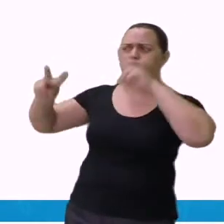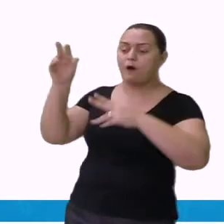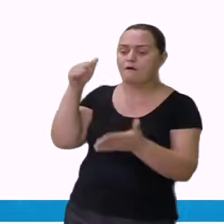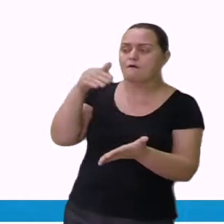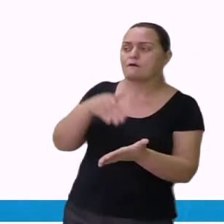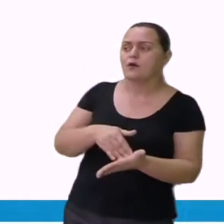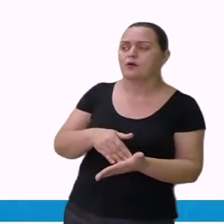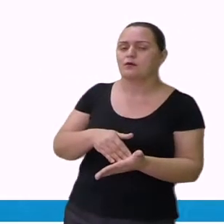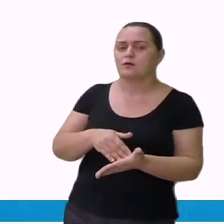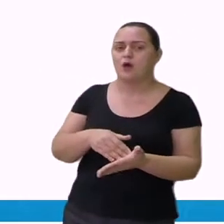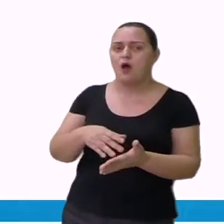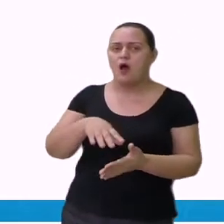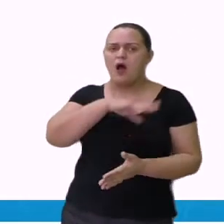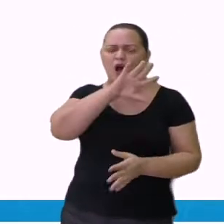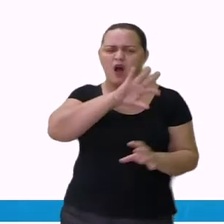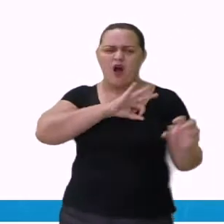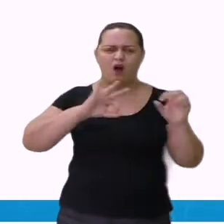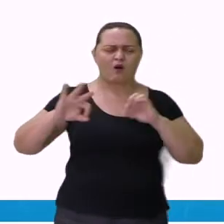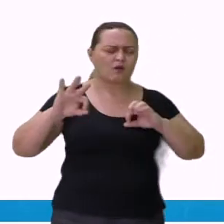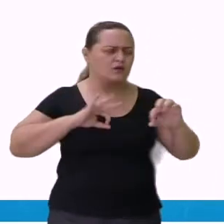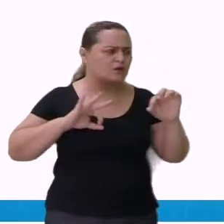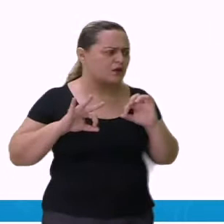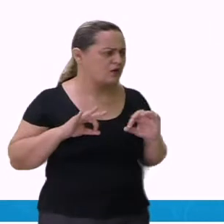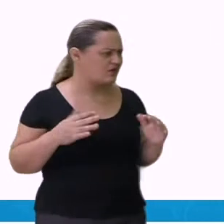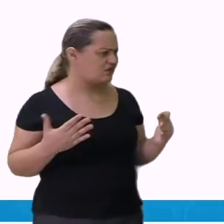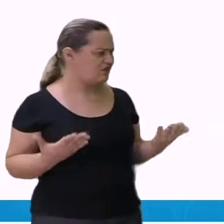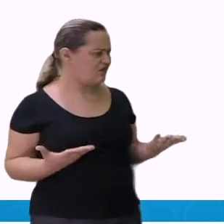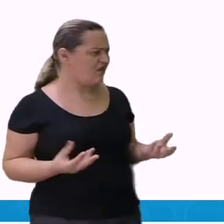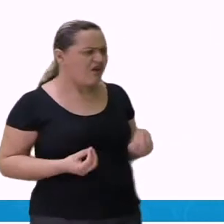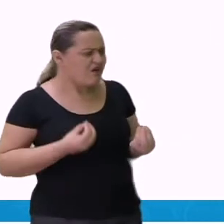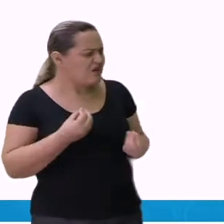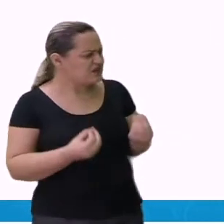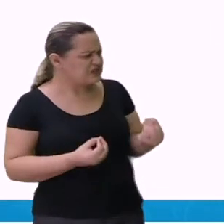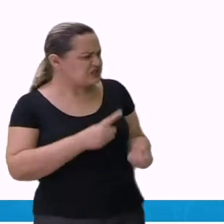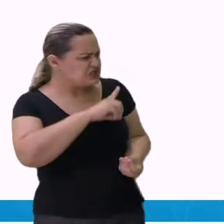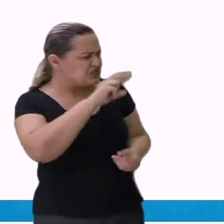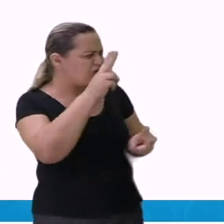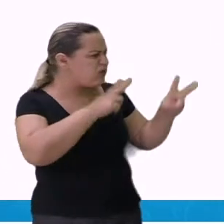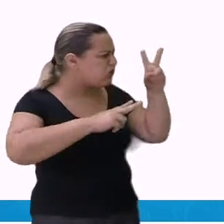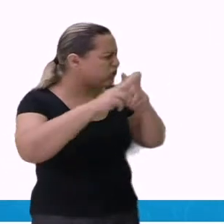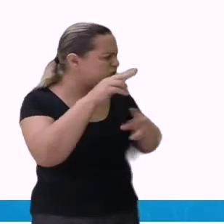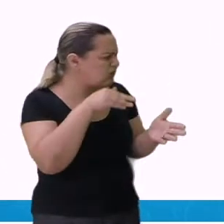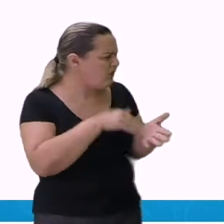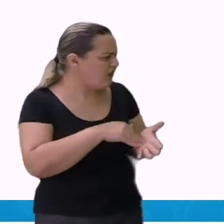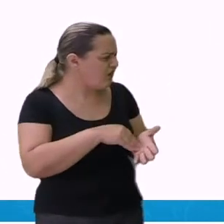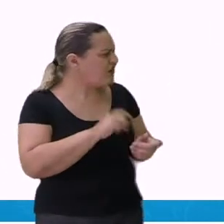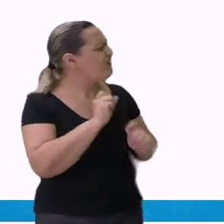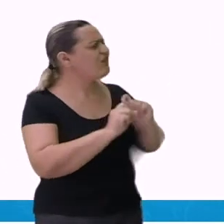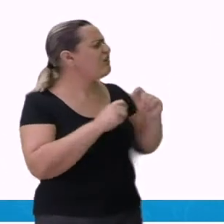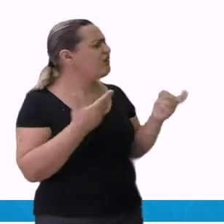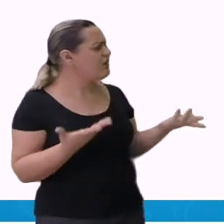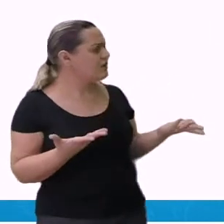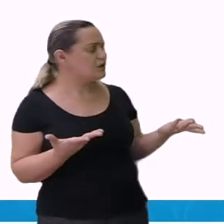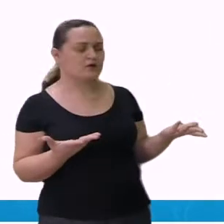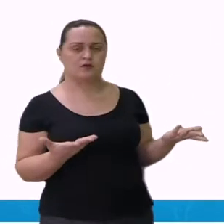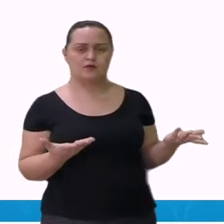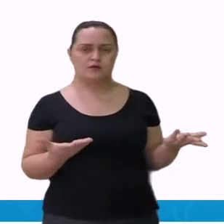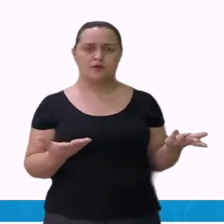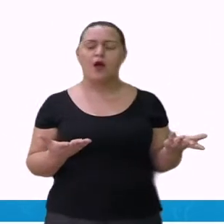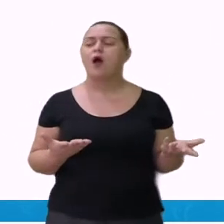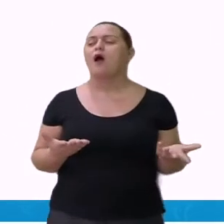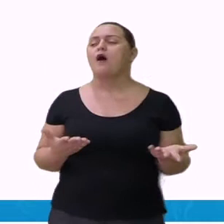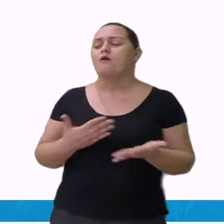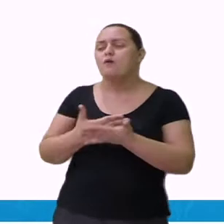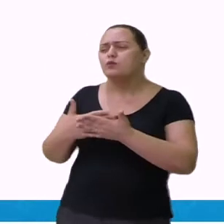Dia da ventania final? Espantou-se a onça. O que é isso? É que vai